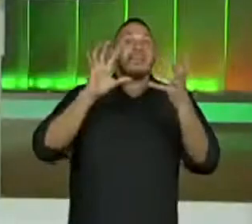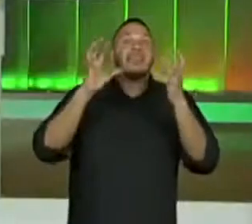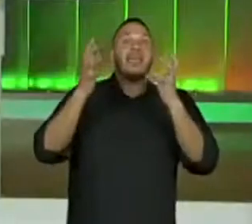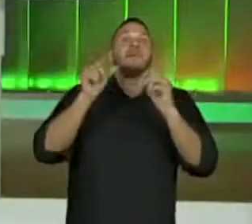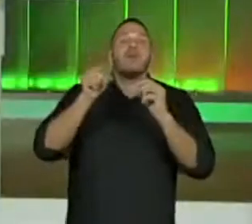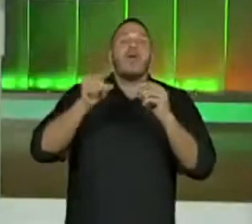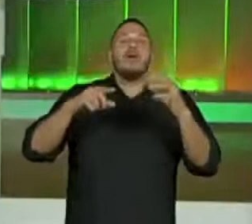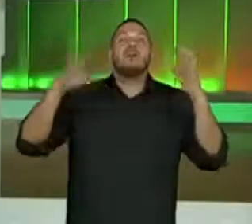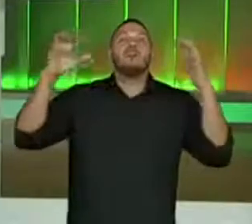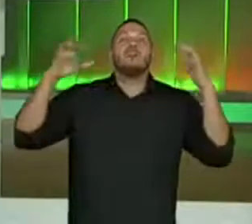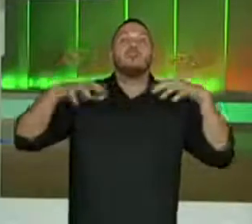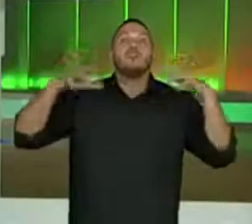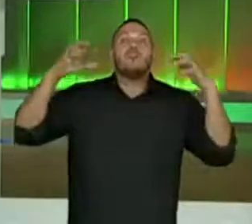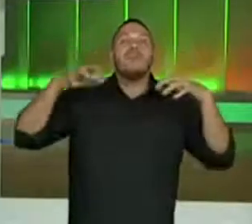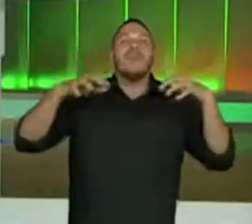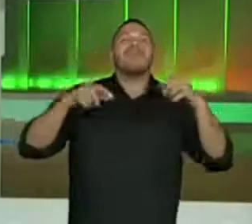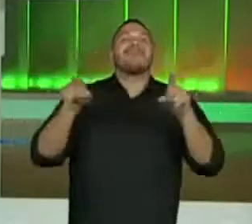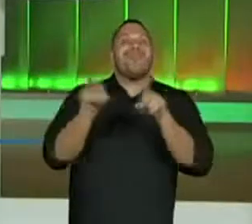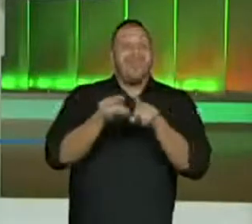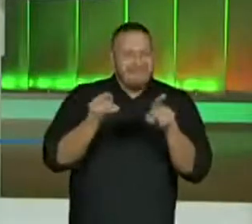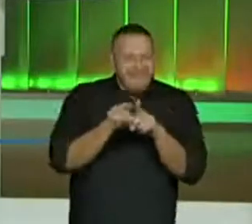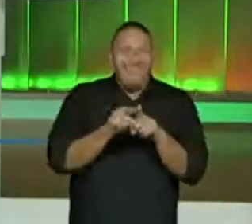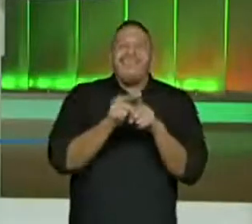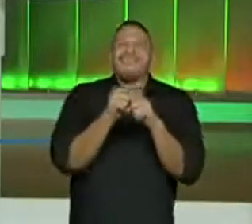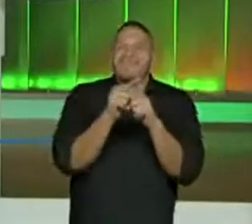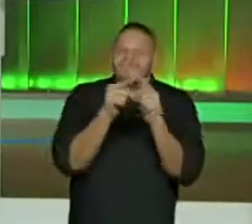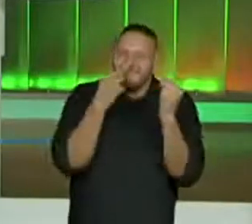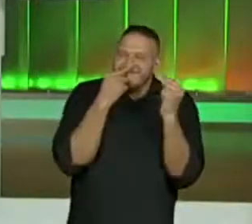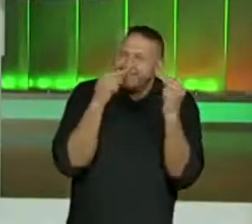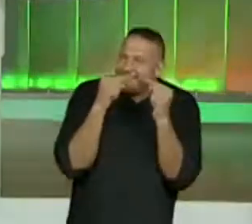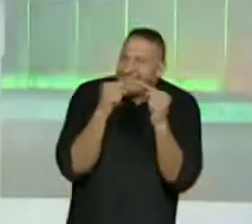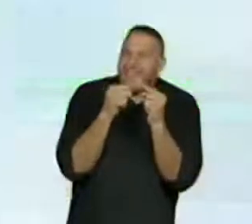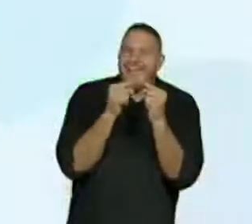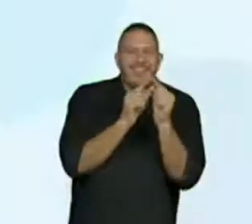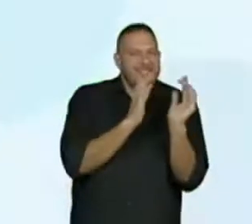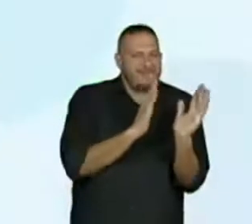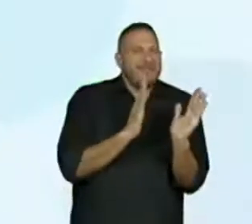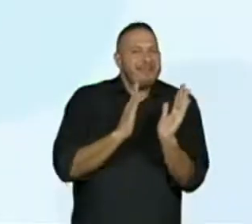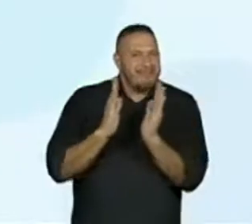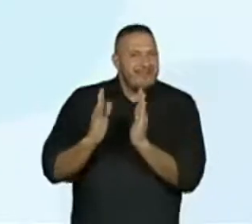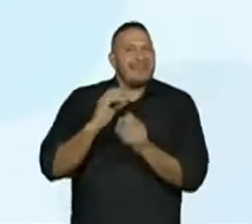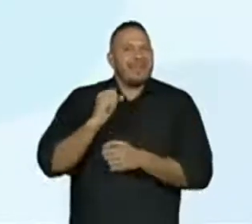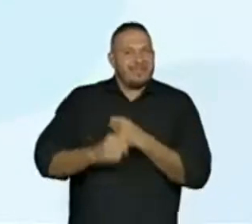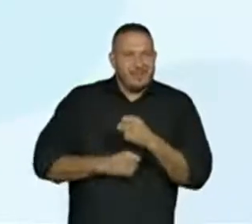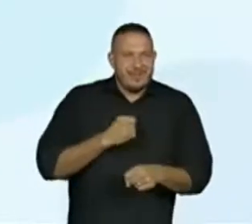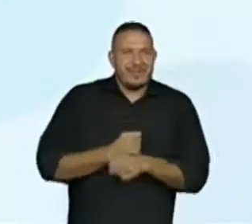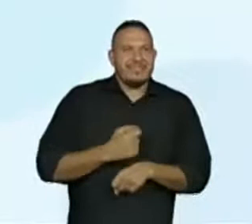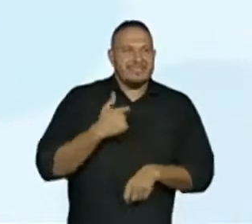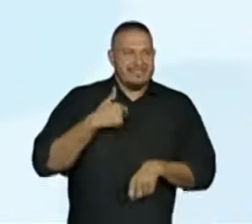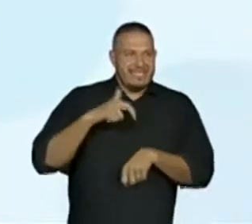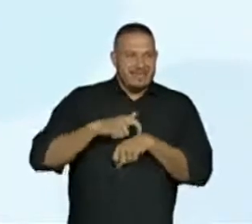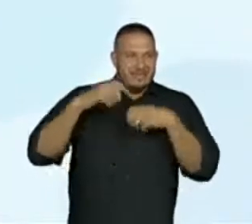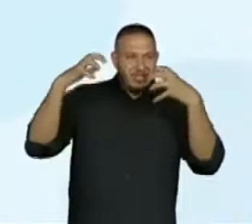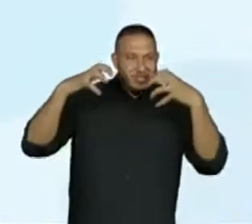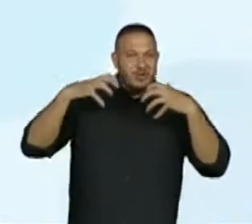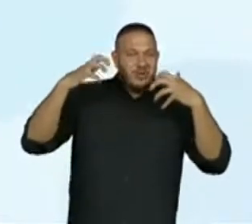que também está ligado às estações do ano os períodos de chuva vou colocar aqui períodos de chuva